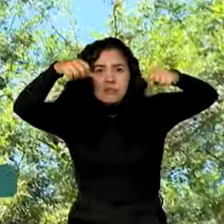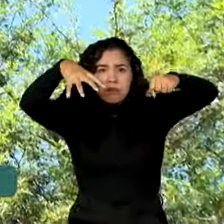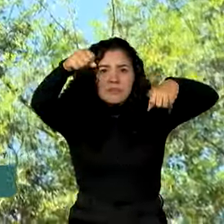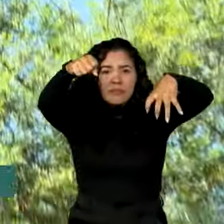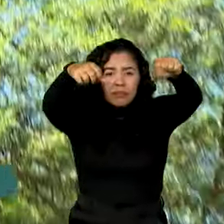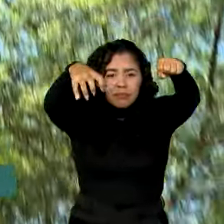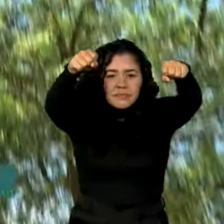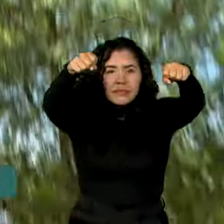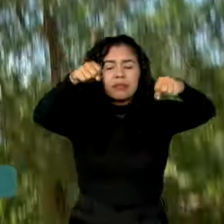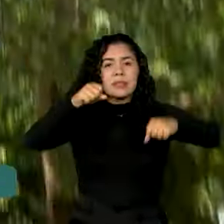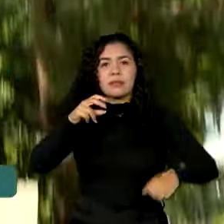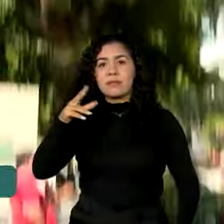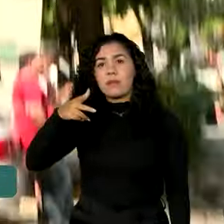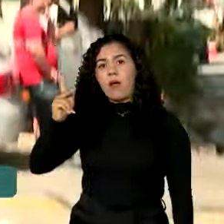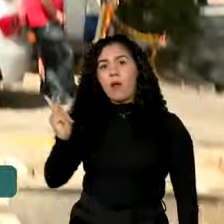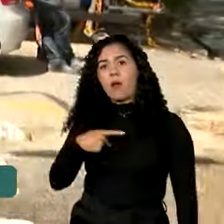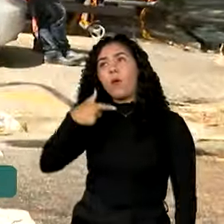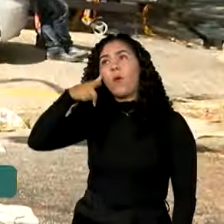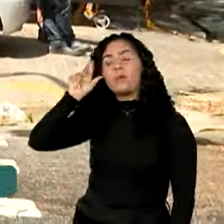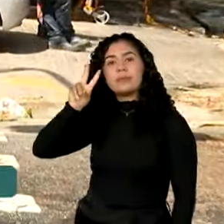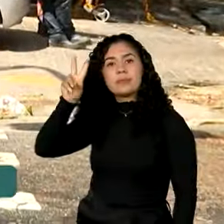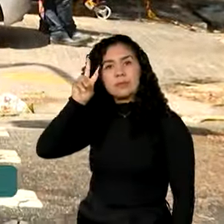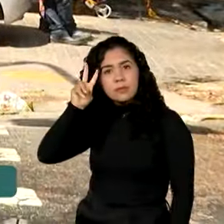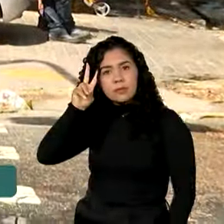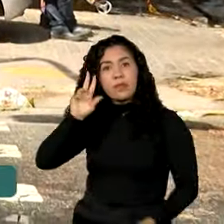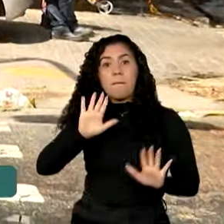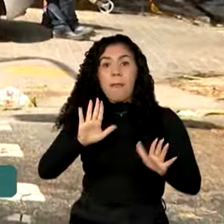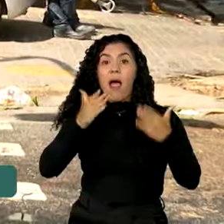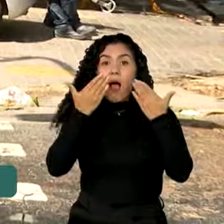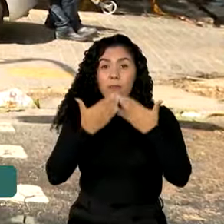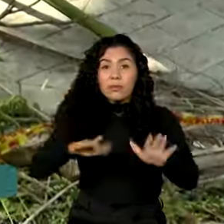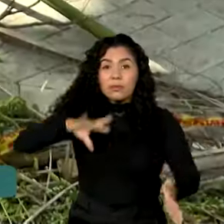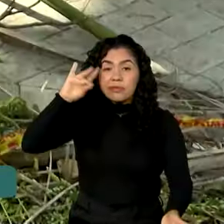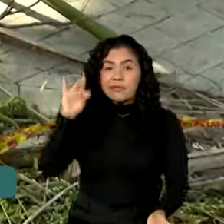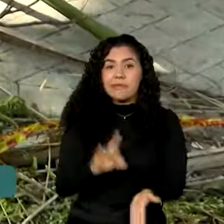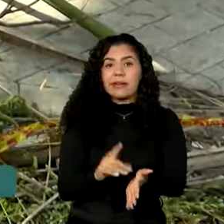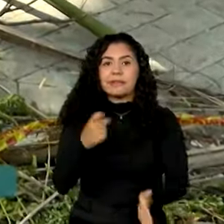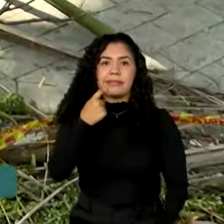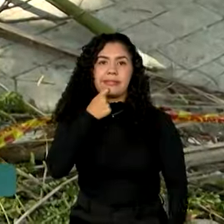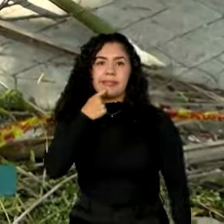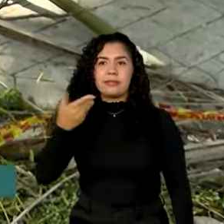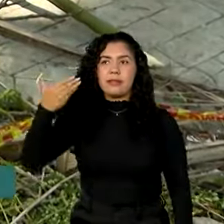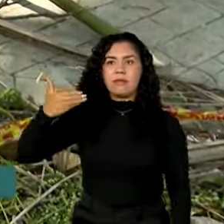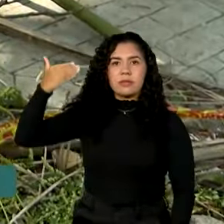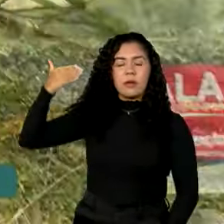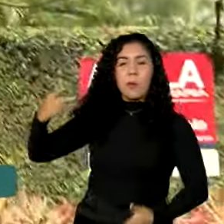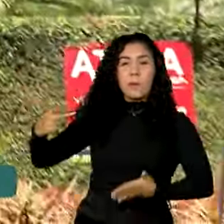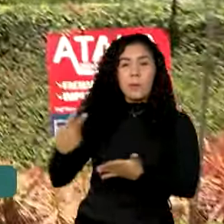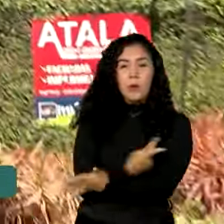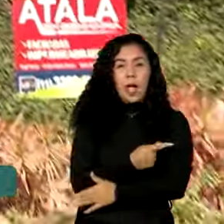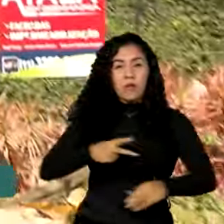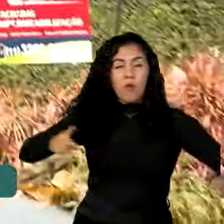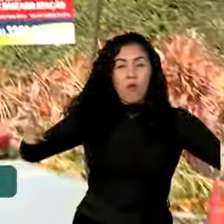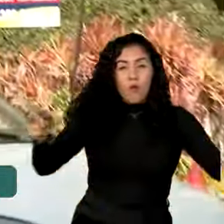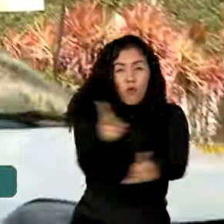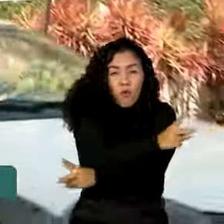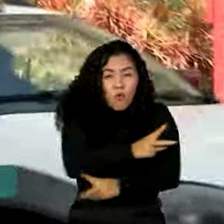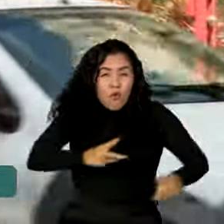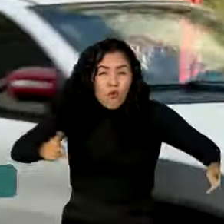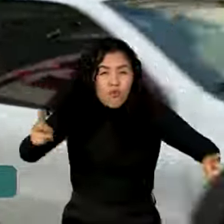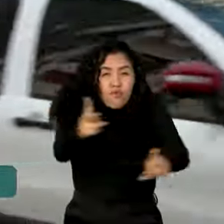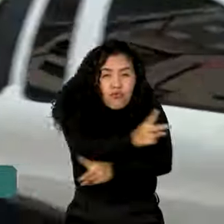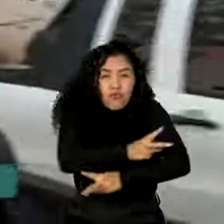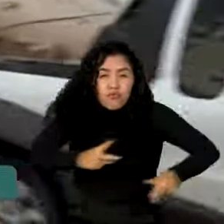segunda. O problema começou na última sexta-feira após um temporal com ventos de mais de 100